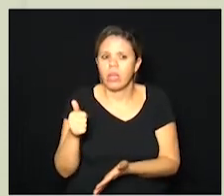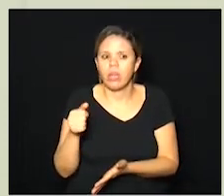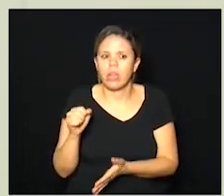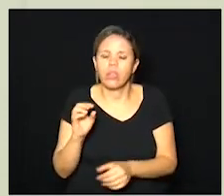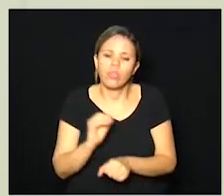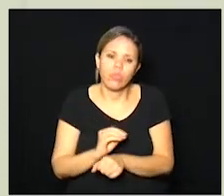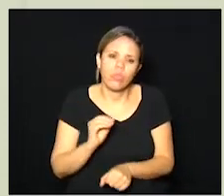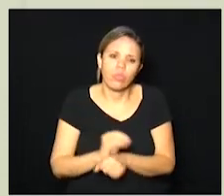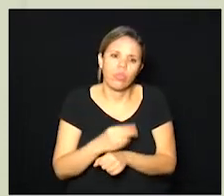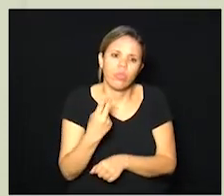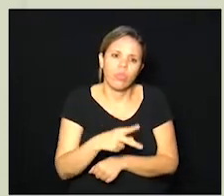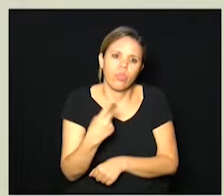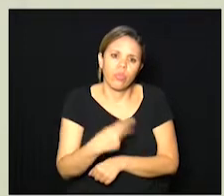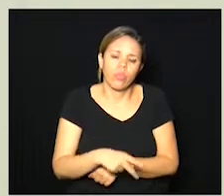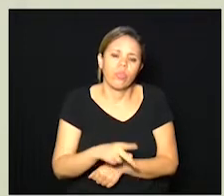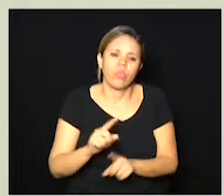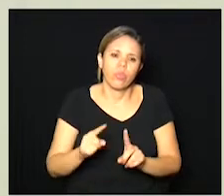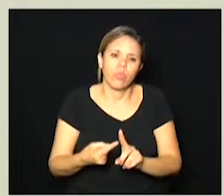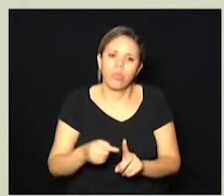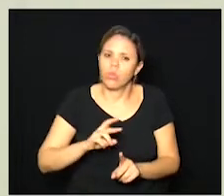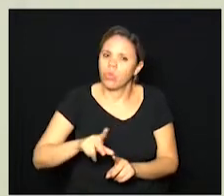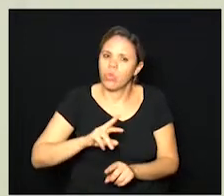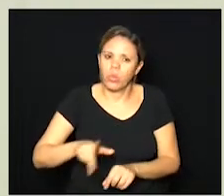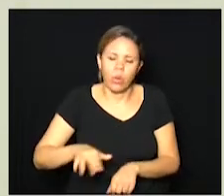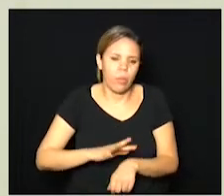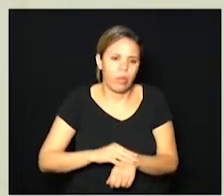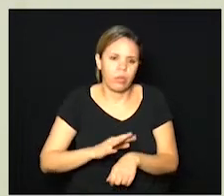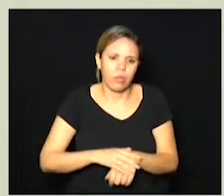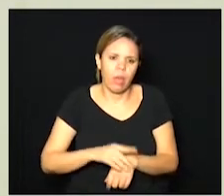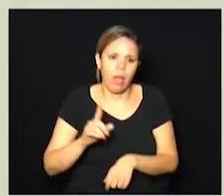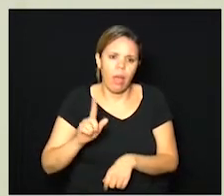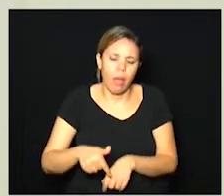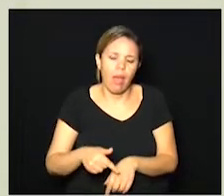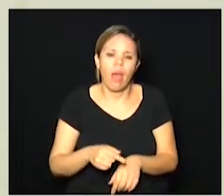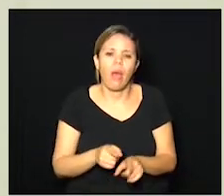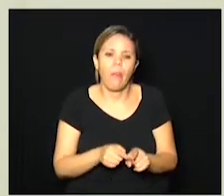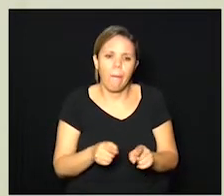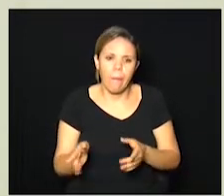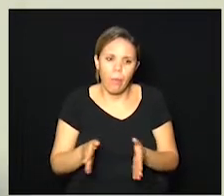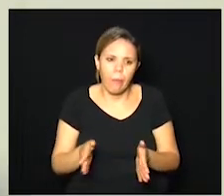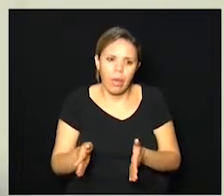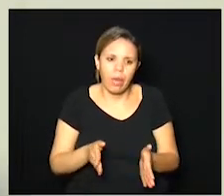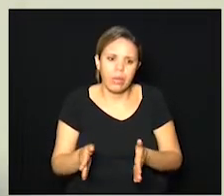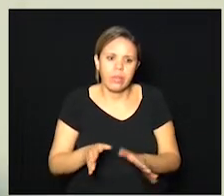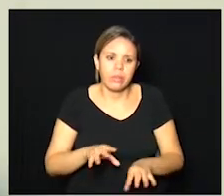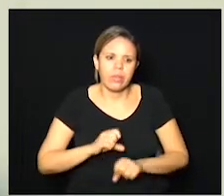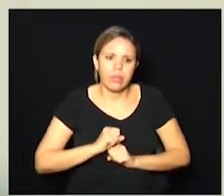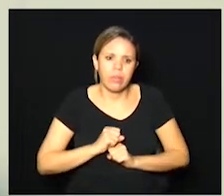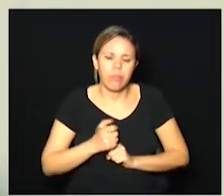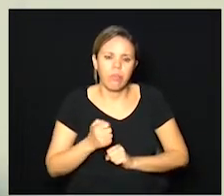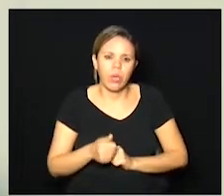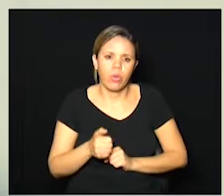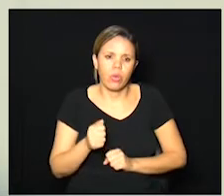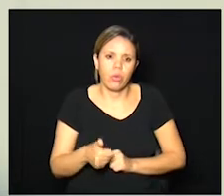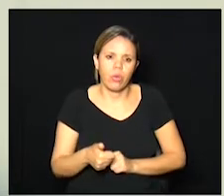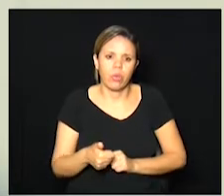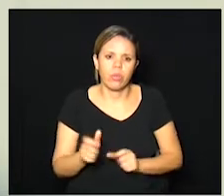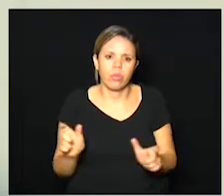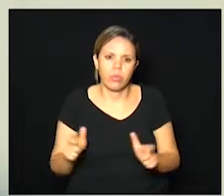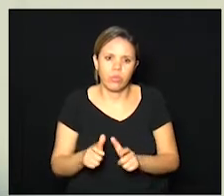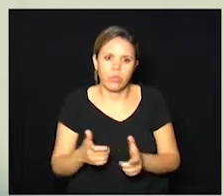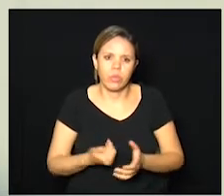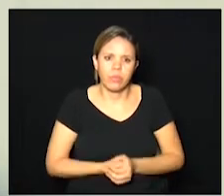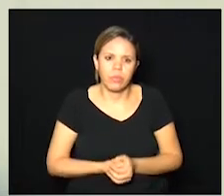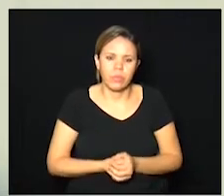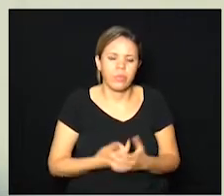resguardar a gestação não é uma doença mas é um estado de imunidade um pouco diminuída